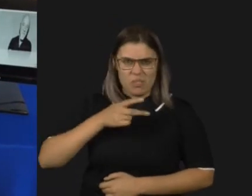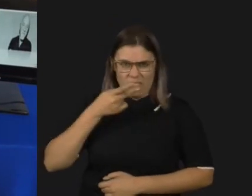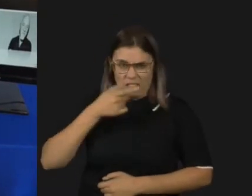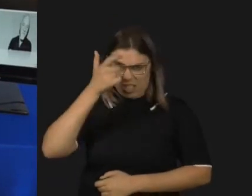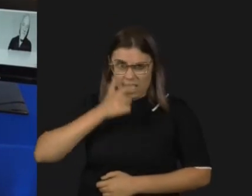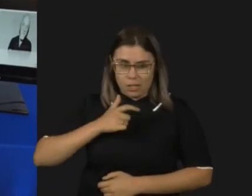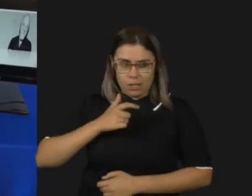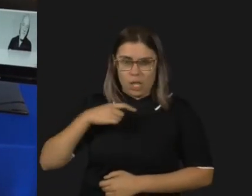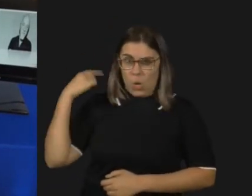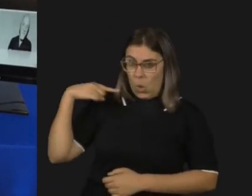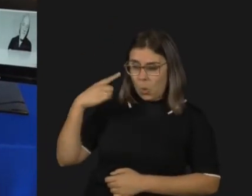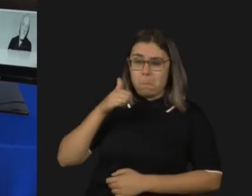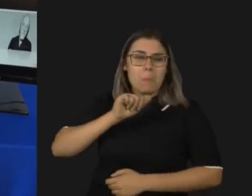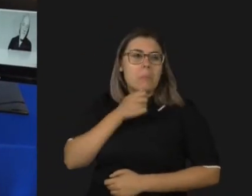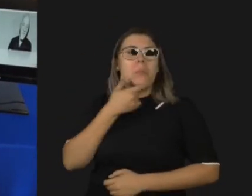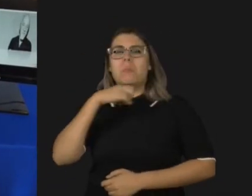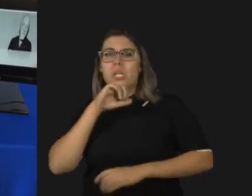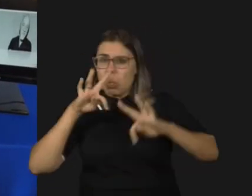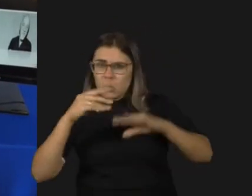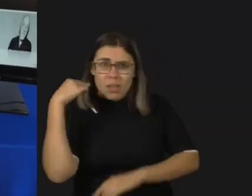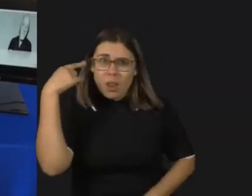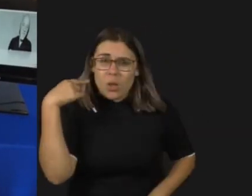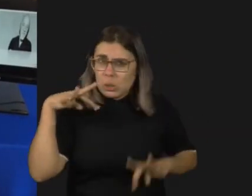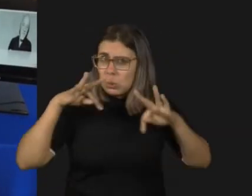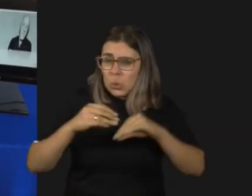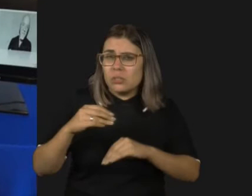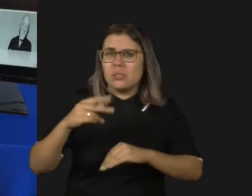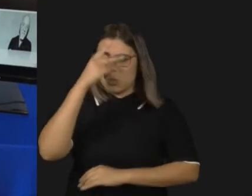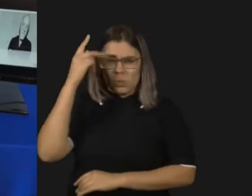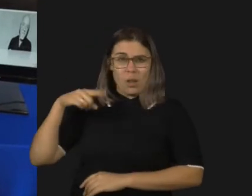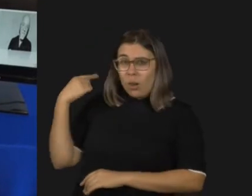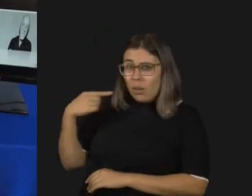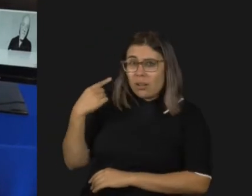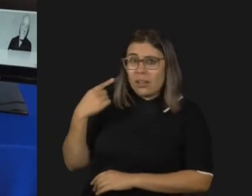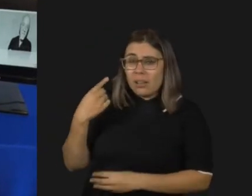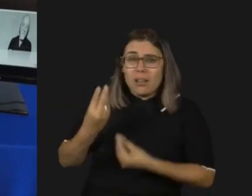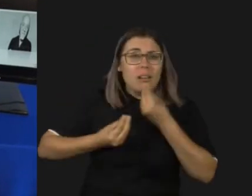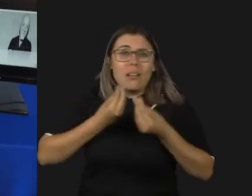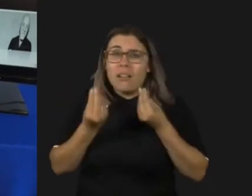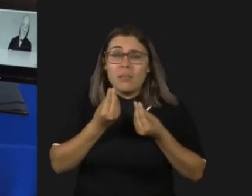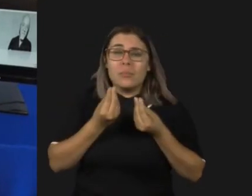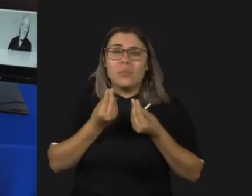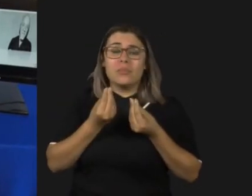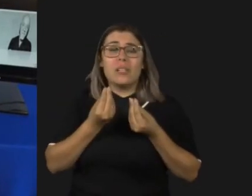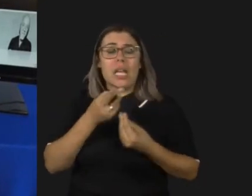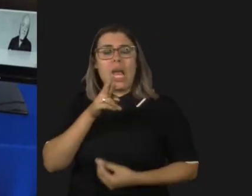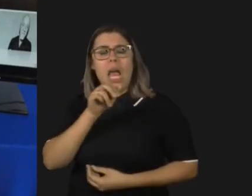louco meus pais eram loucos então se nós somos todos loucos vamos apontar para o que Raul falava